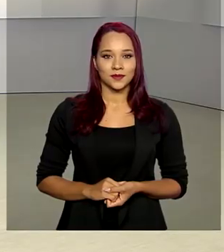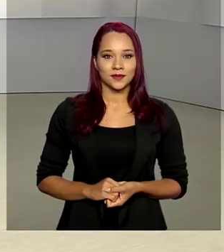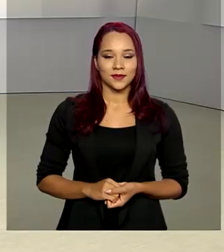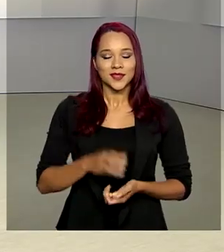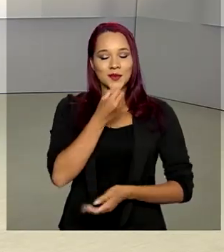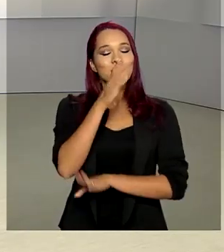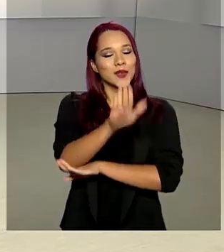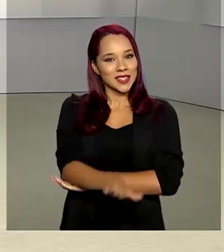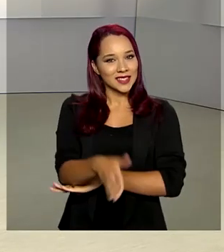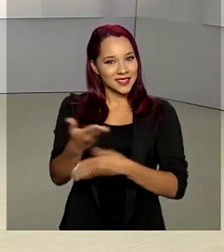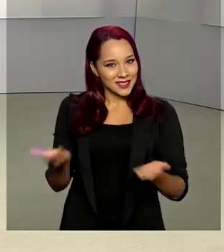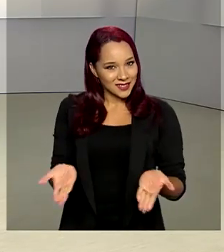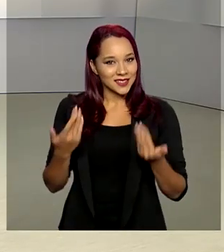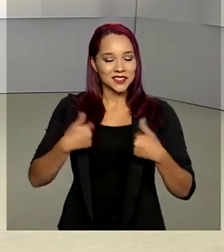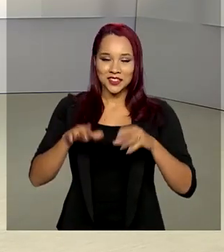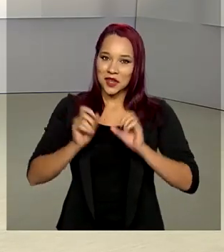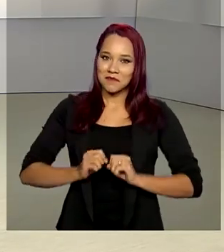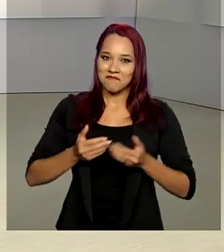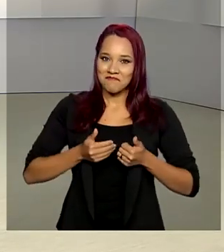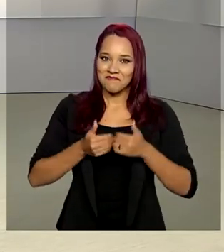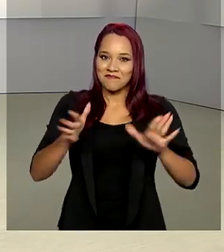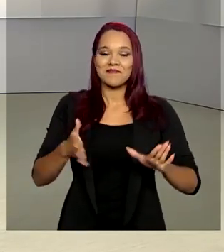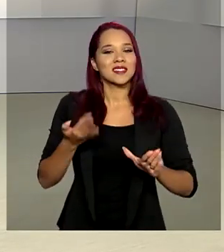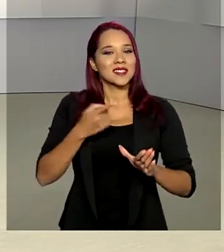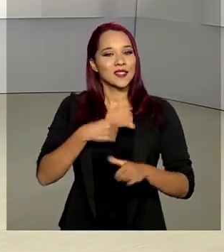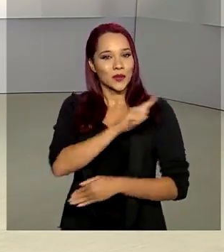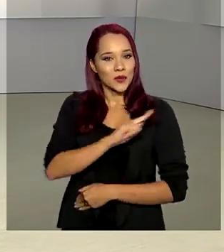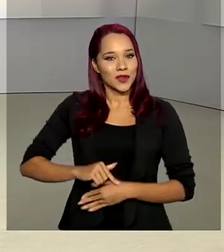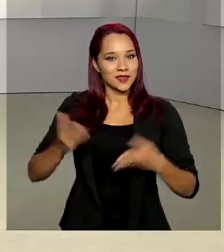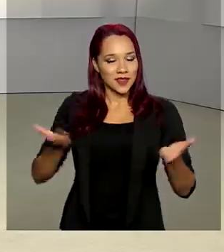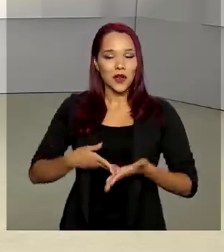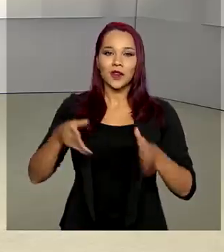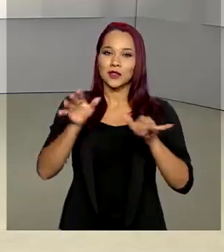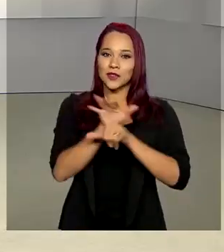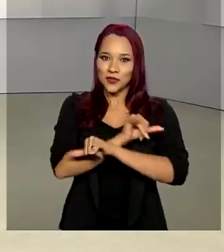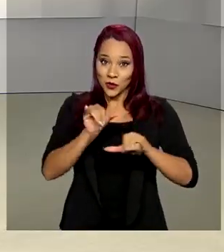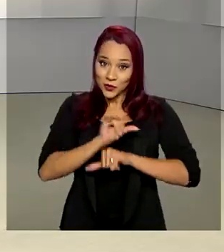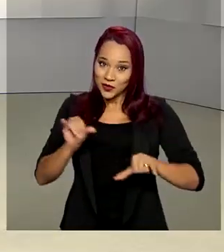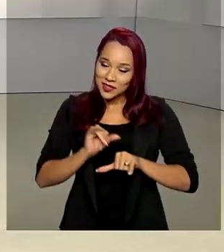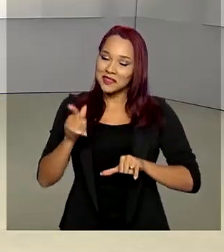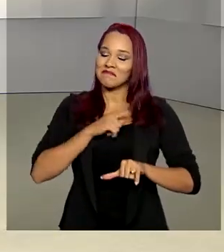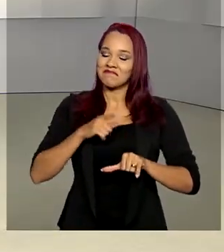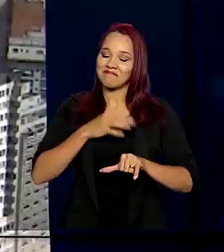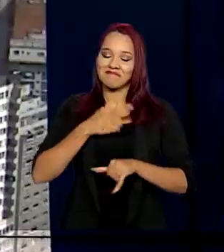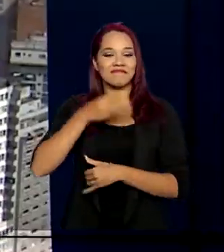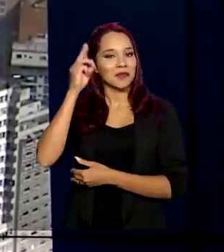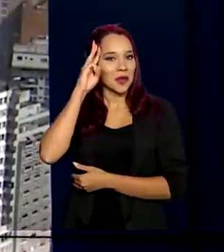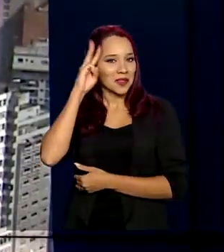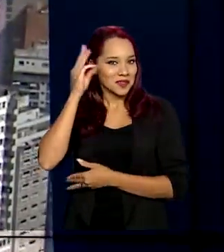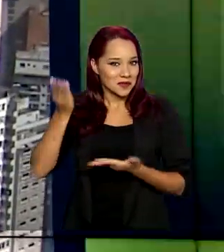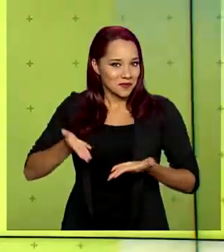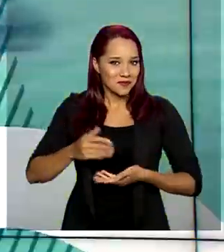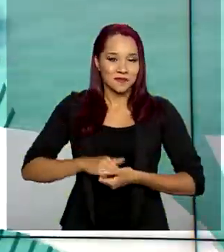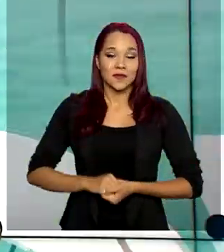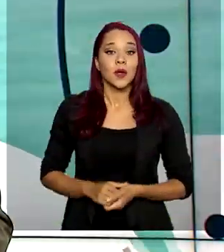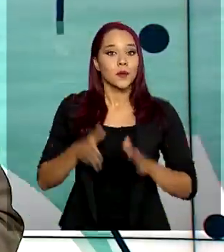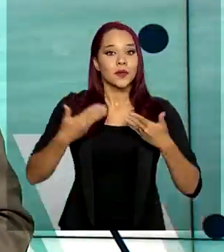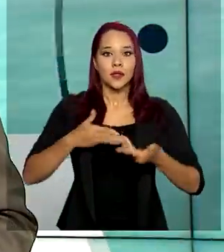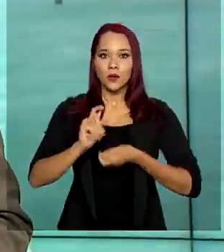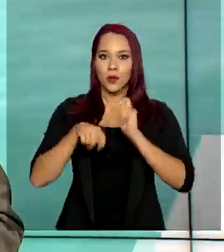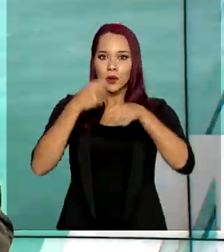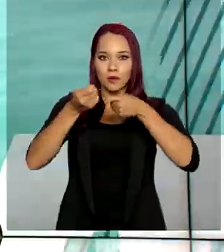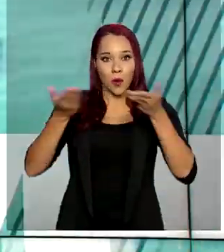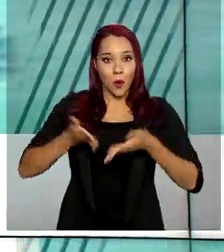Boa tarde, já estamos no ar com o governo agora e as notícias que movimentam esta terça-feira. O Ministério da Economia